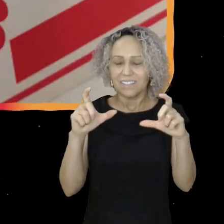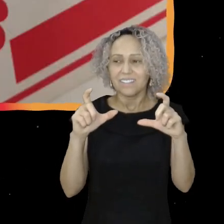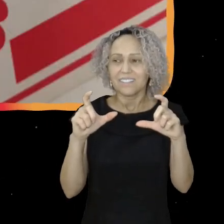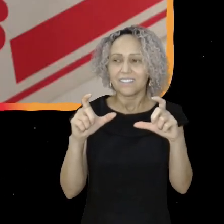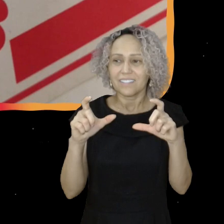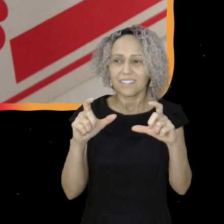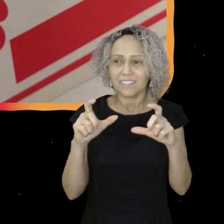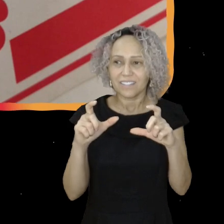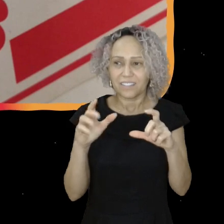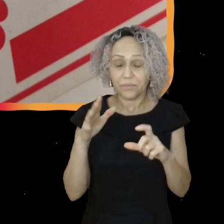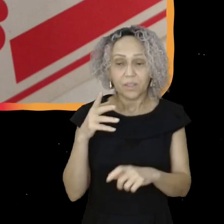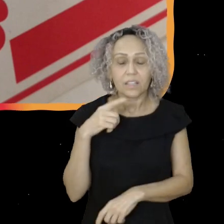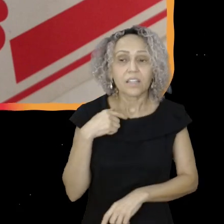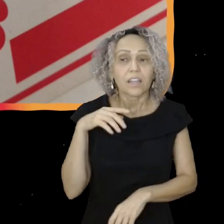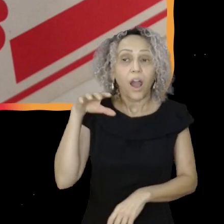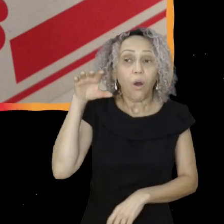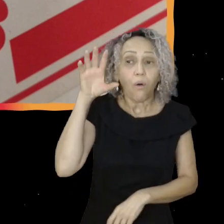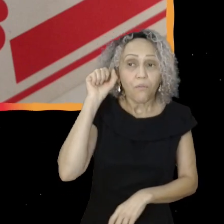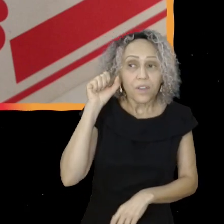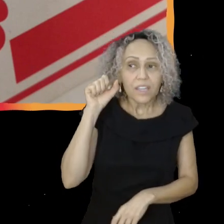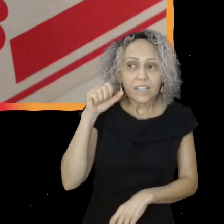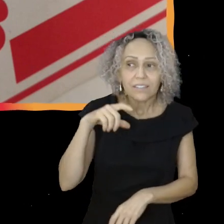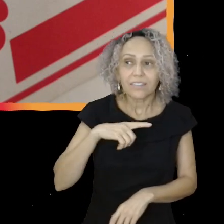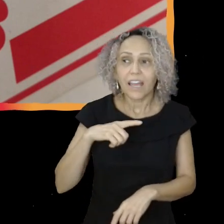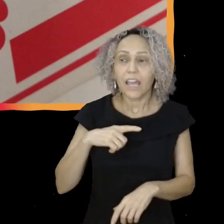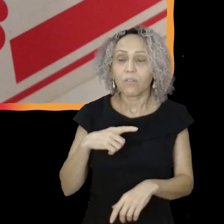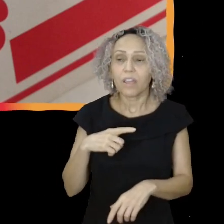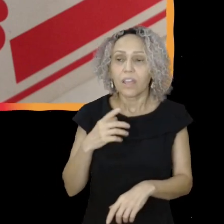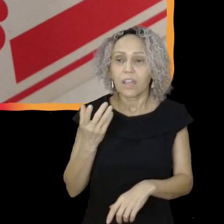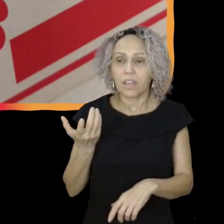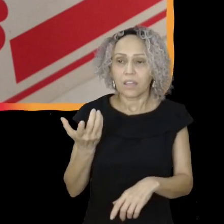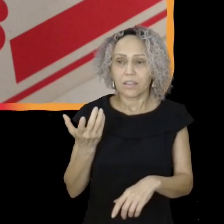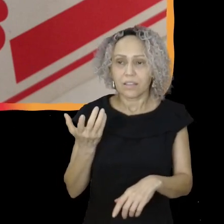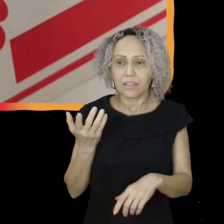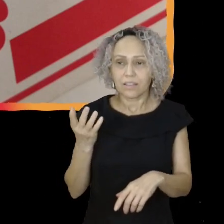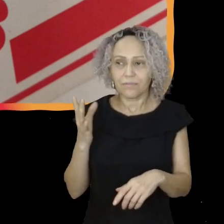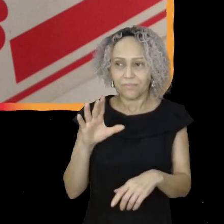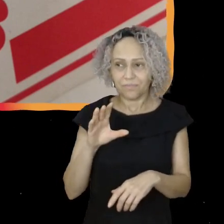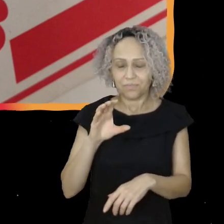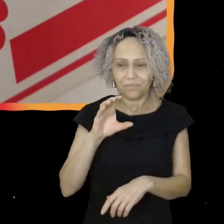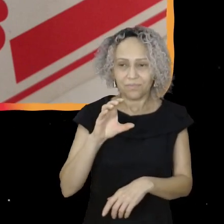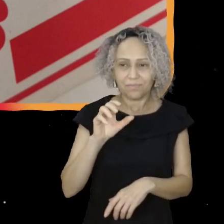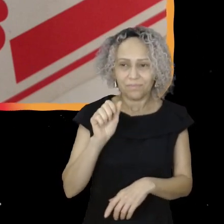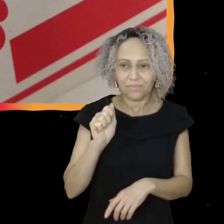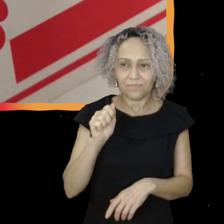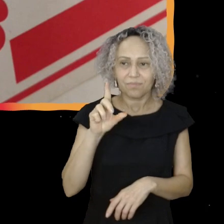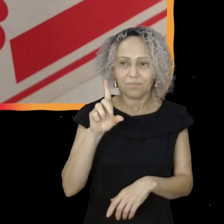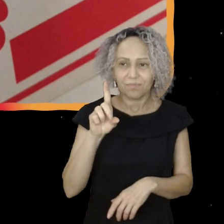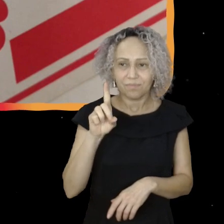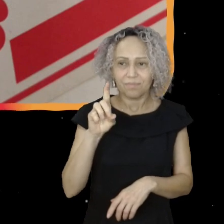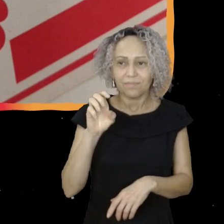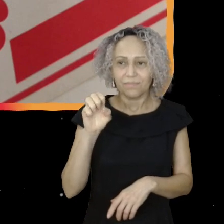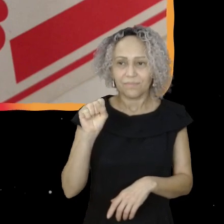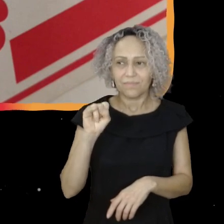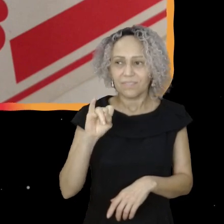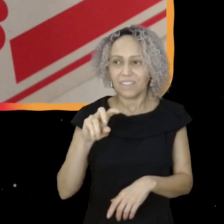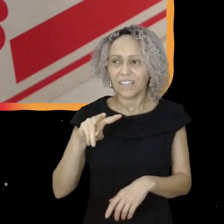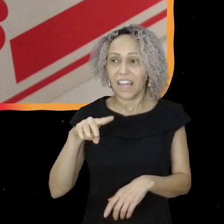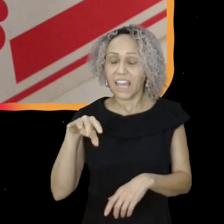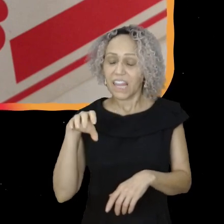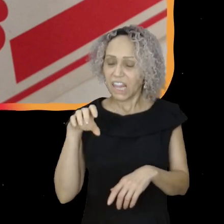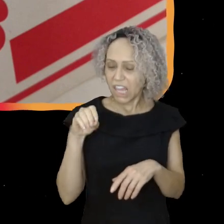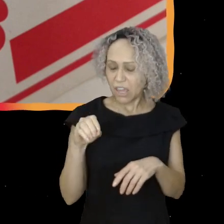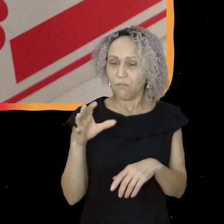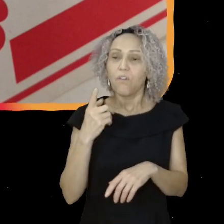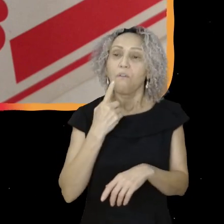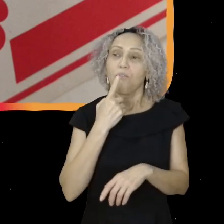Ah, para quem está só ouvindo, é um adesivo raríssimo. E tem de colecionador, tá? É um losango vermelho com aquela frase meia corda